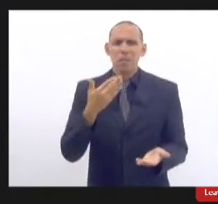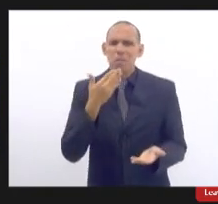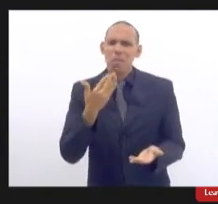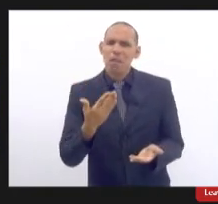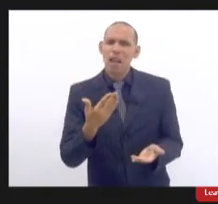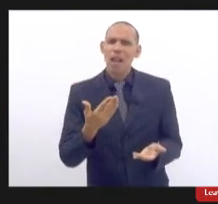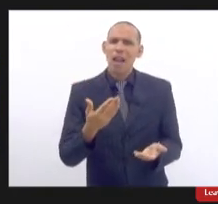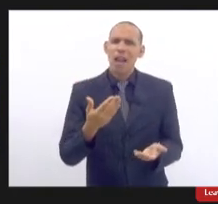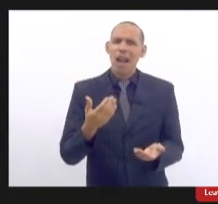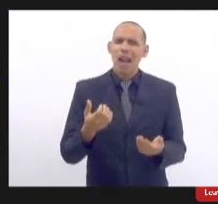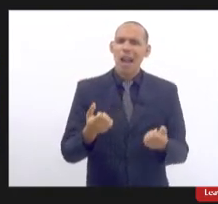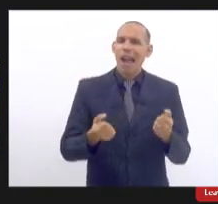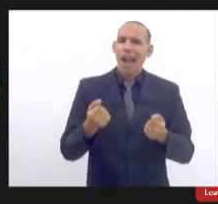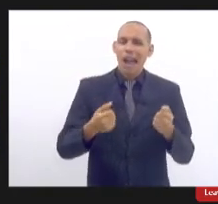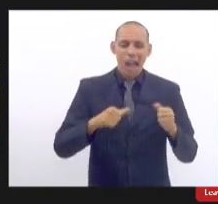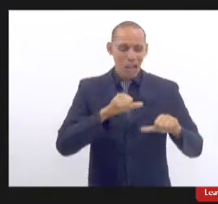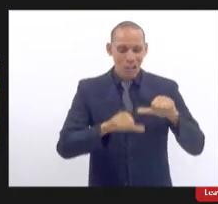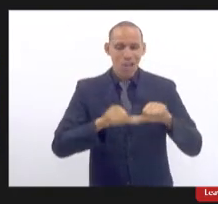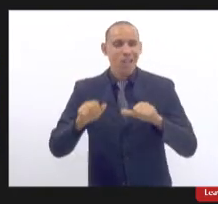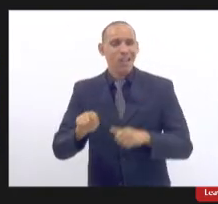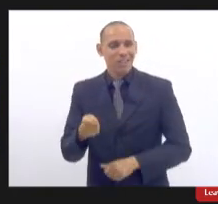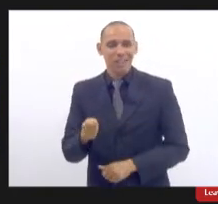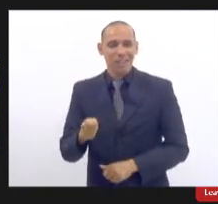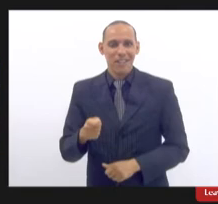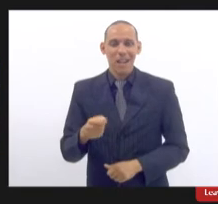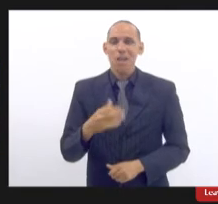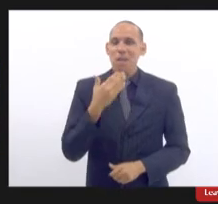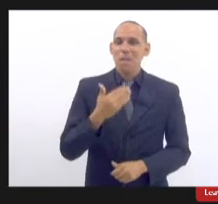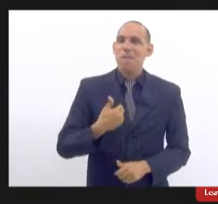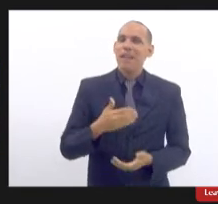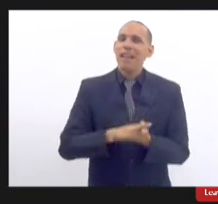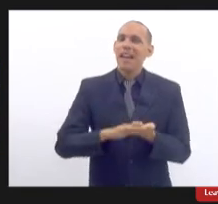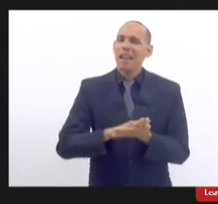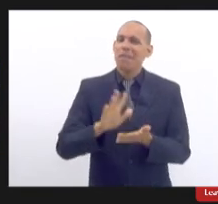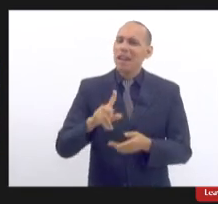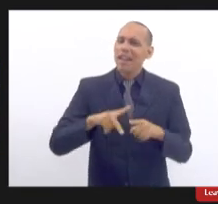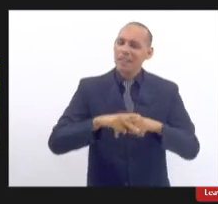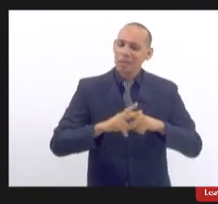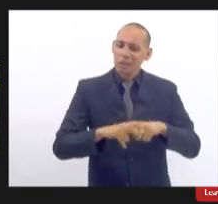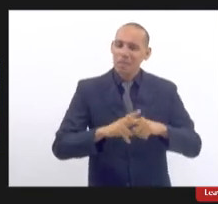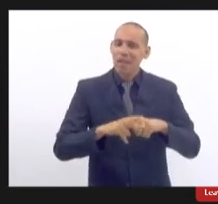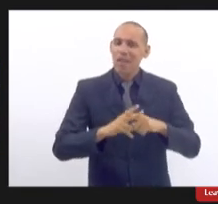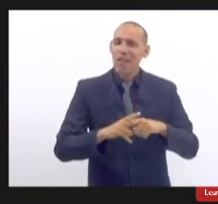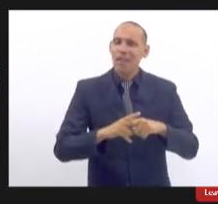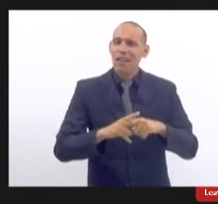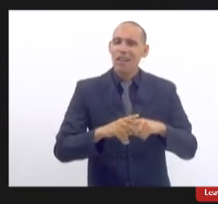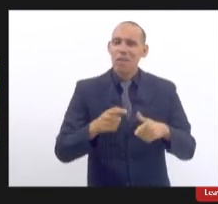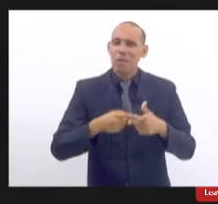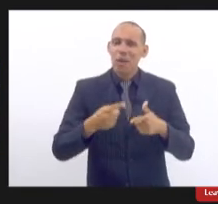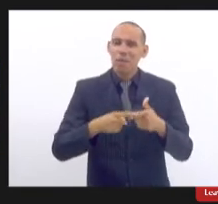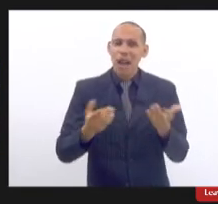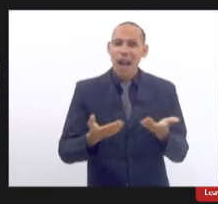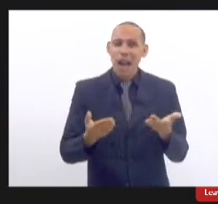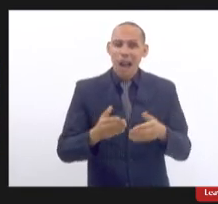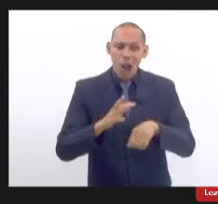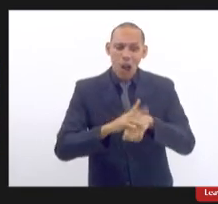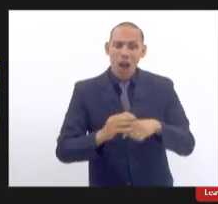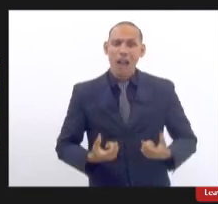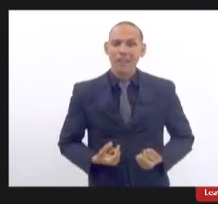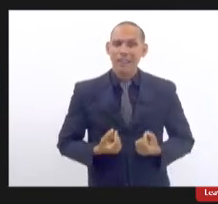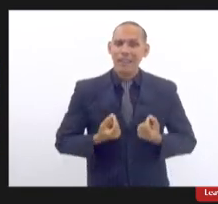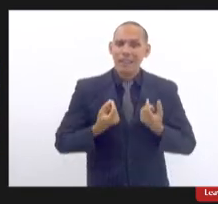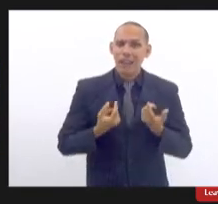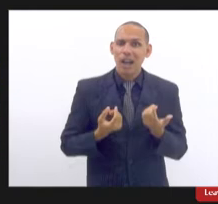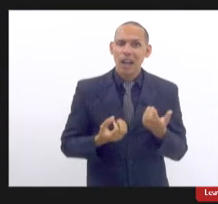do meu carro sem me cobrar nada e como que um dispositivo defeituoso que estava causando câncer que é o linfoma